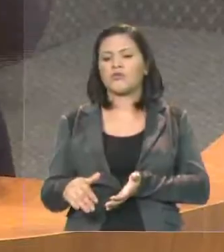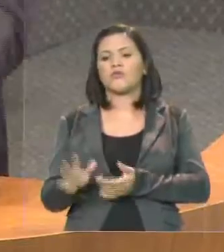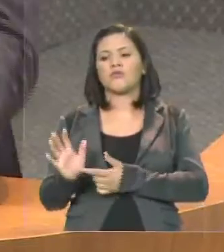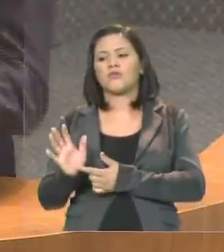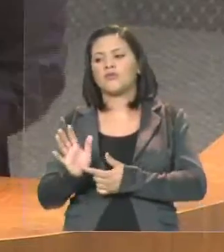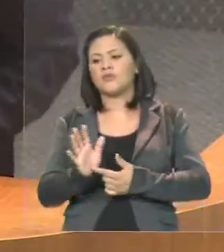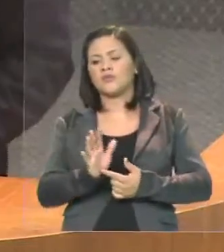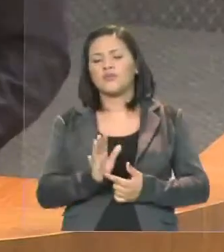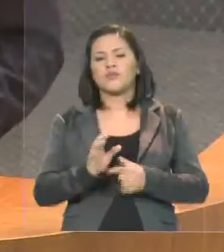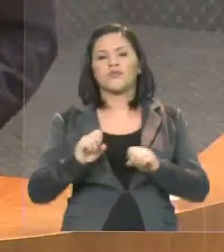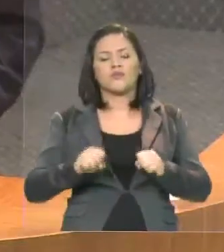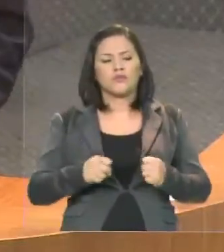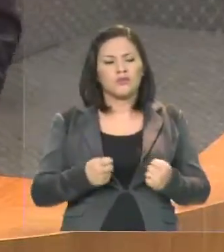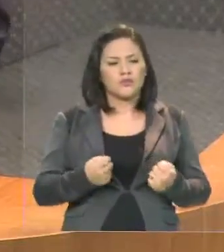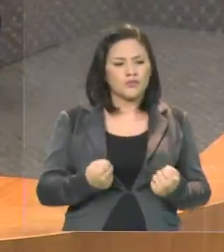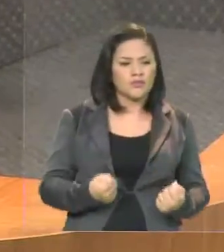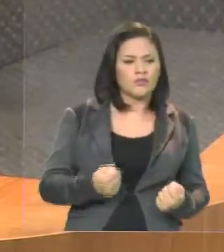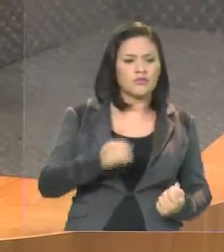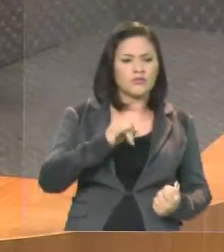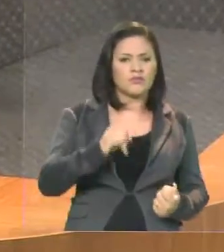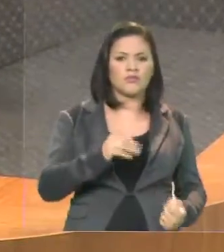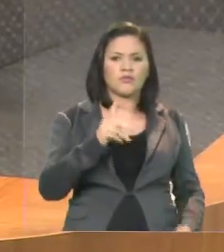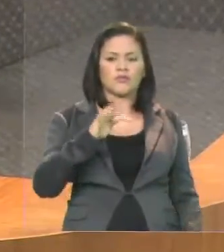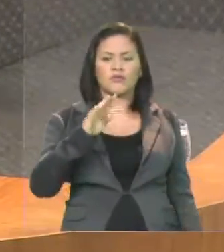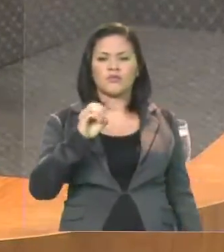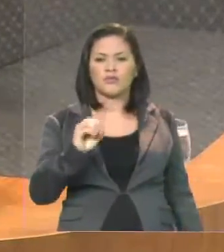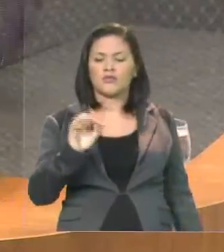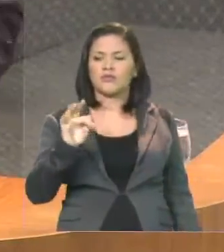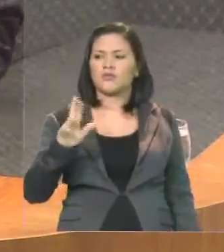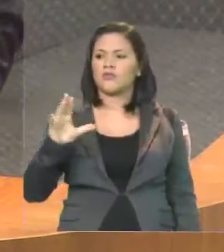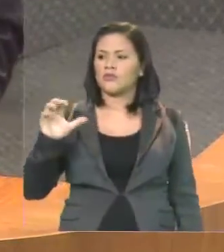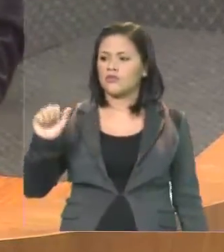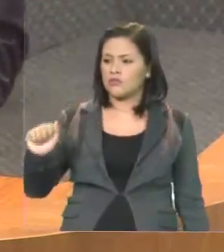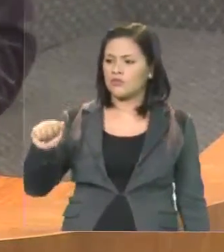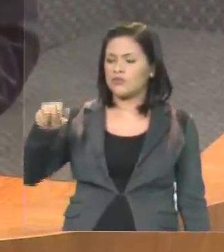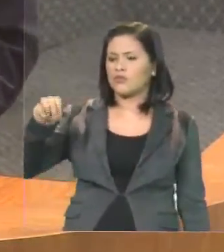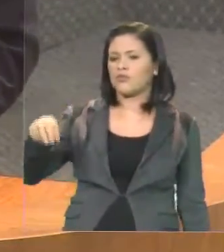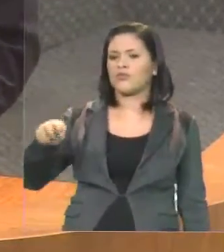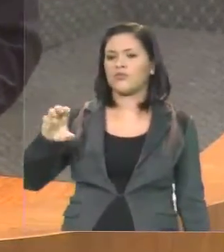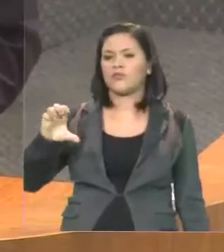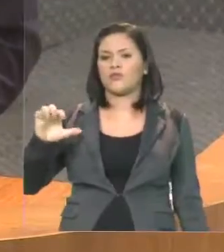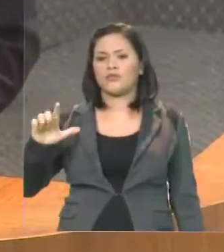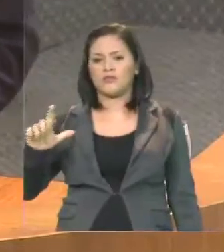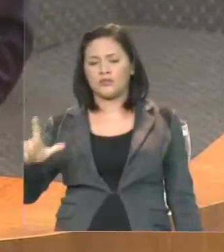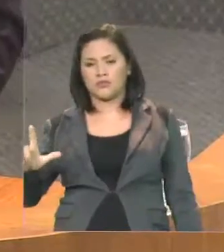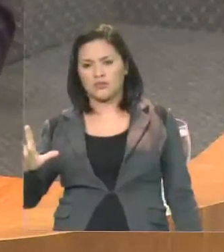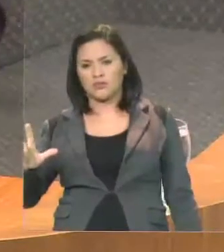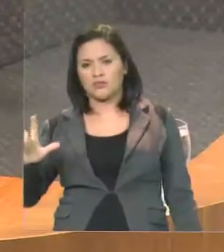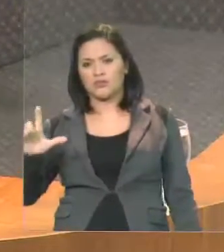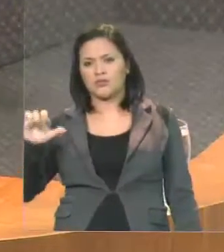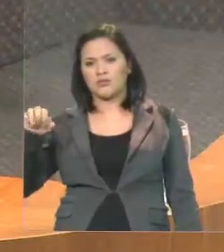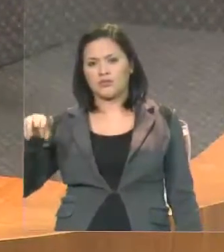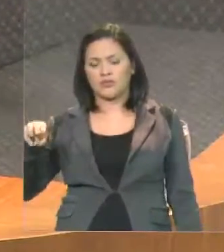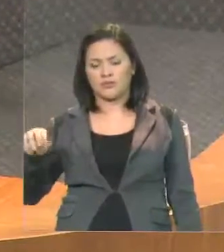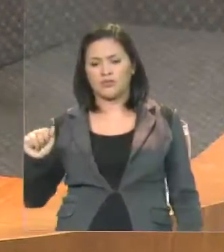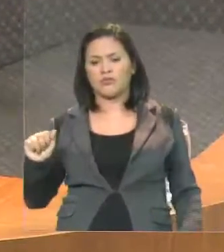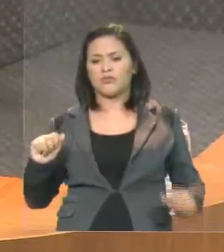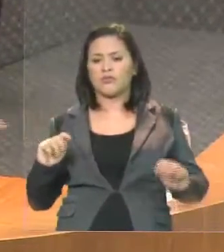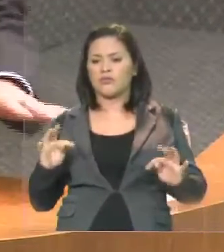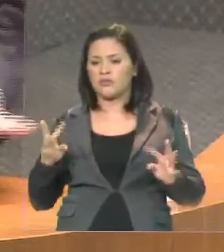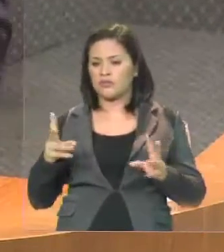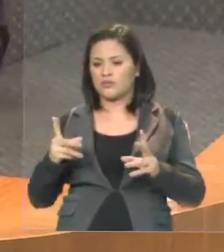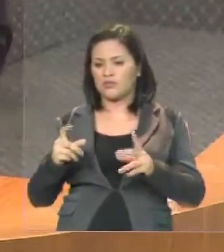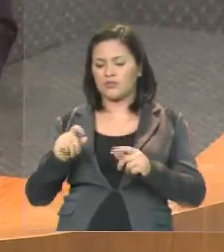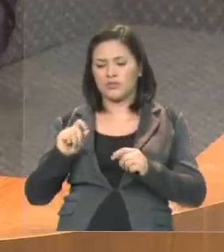Pinto, do esforço que eu vi com Cita Pinto, seu Marcial Lima, todos que compõem, também lutando pelo prefeito Edvaldo Holanda.